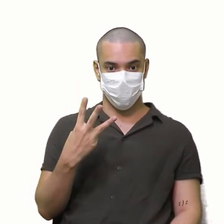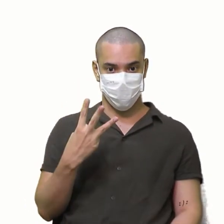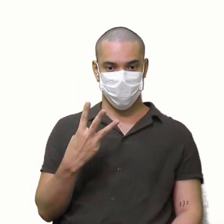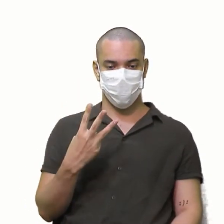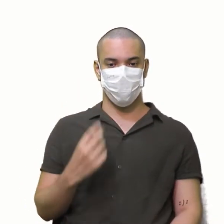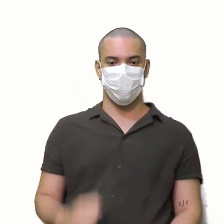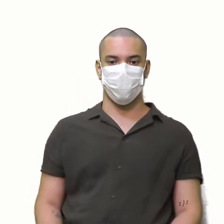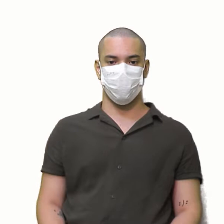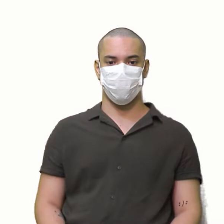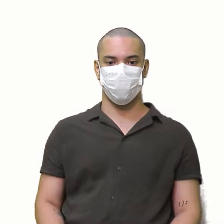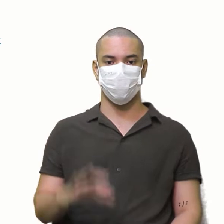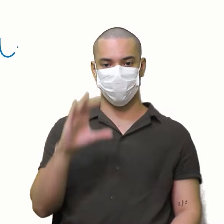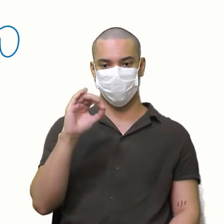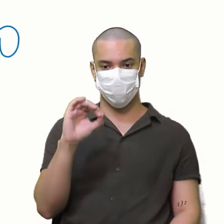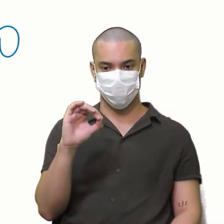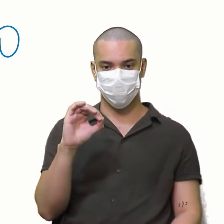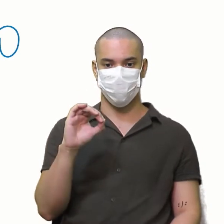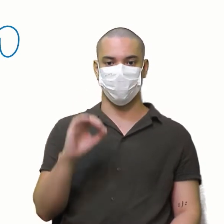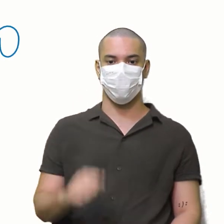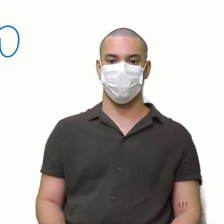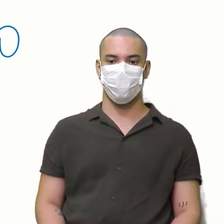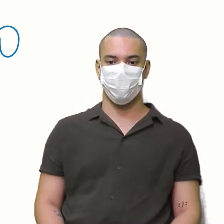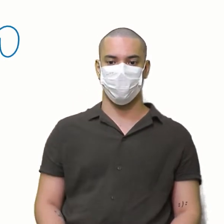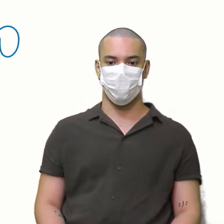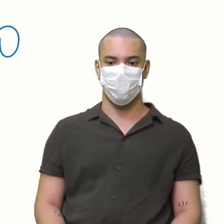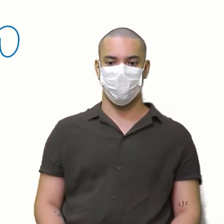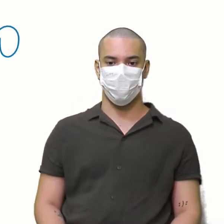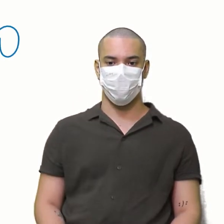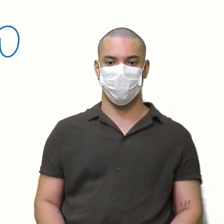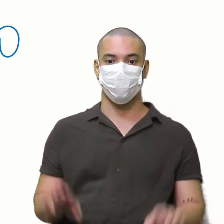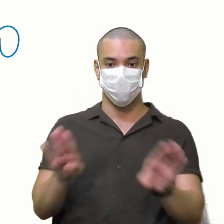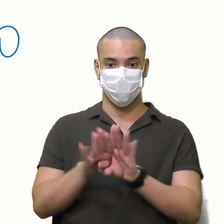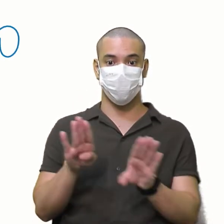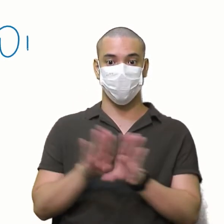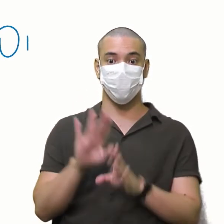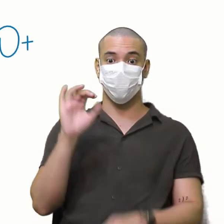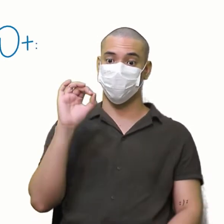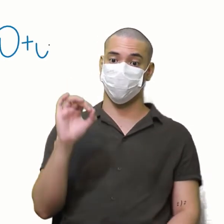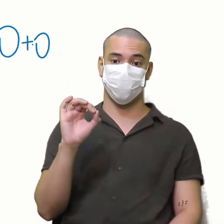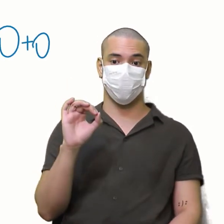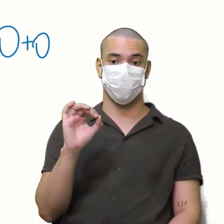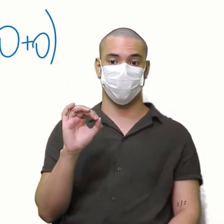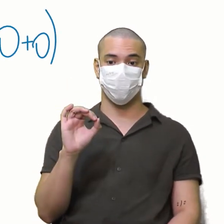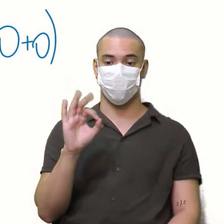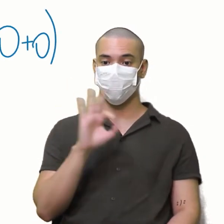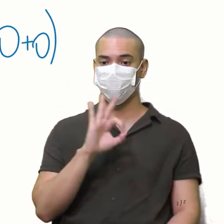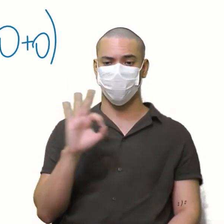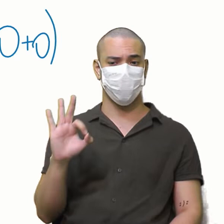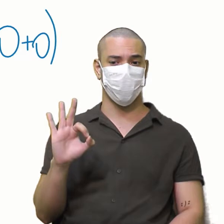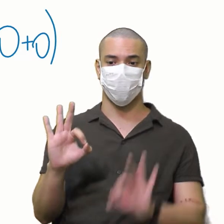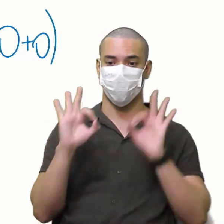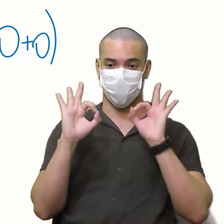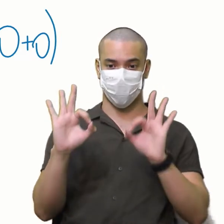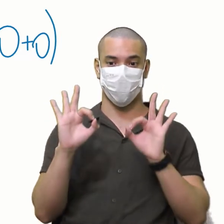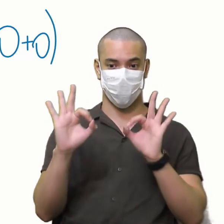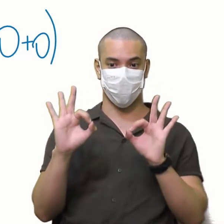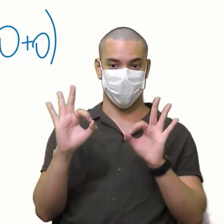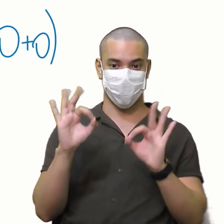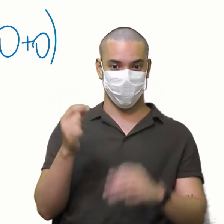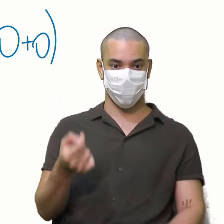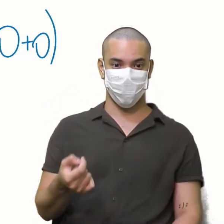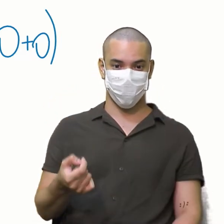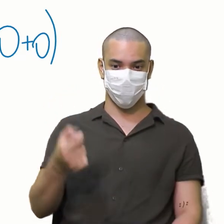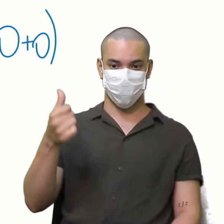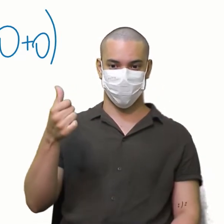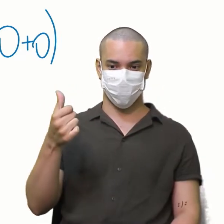Aqui 0 E aqui 0 0 também Que maravilha Quase